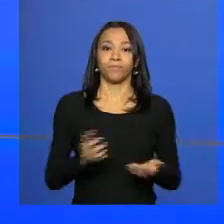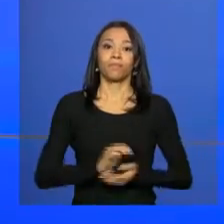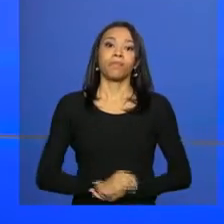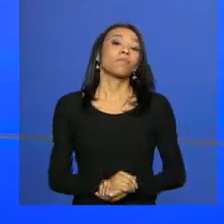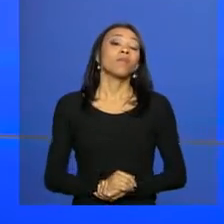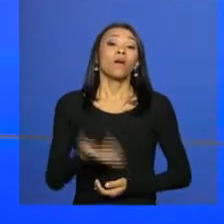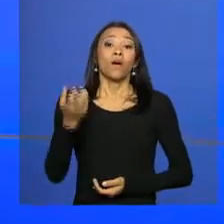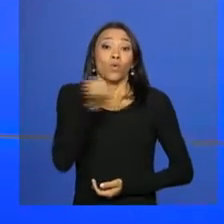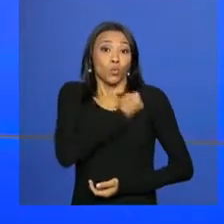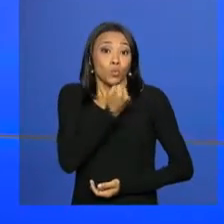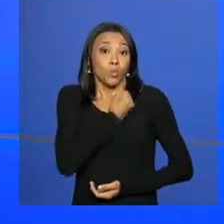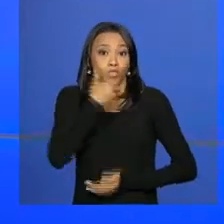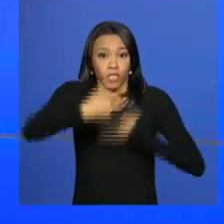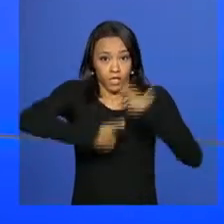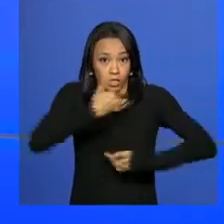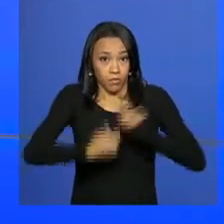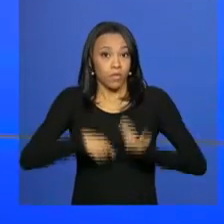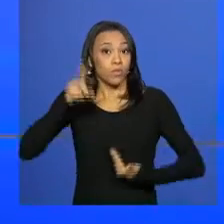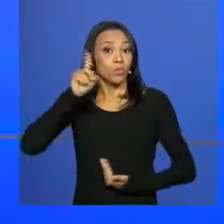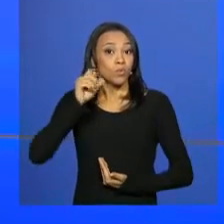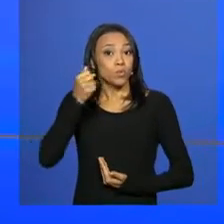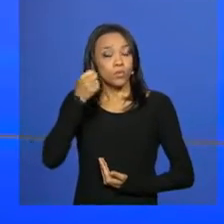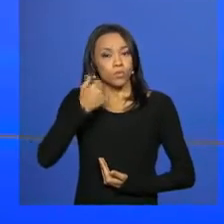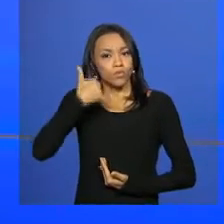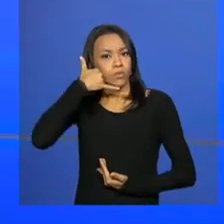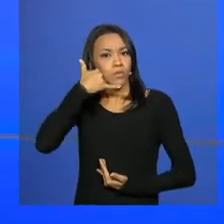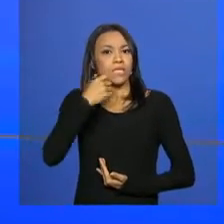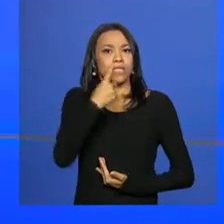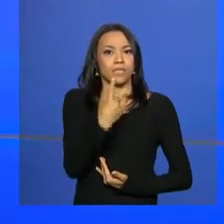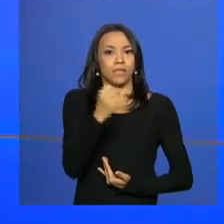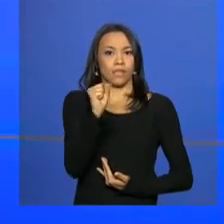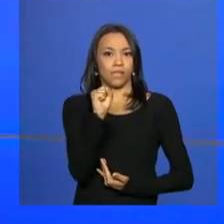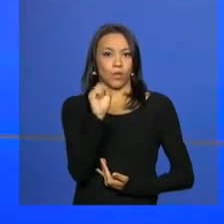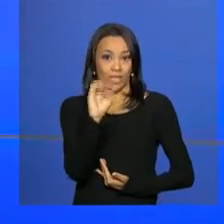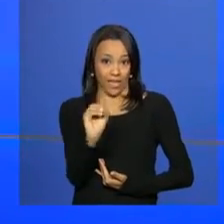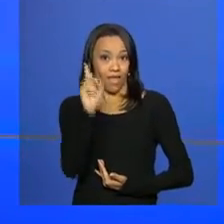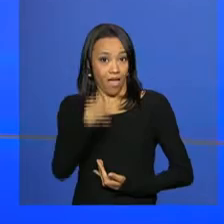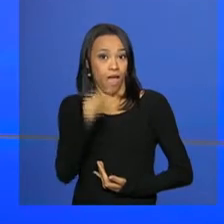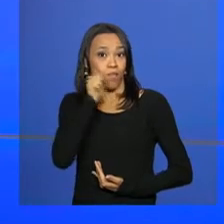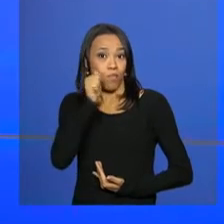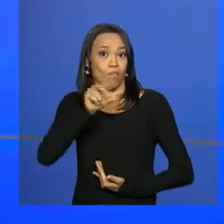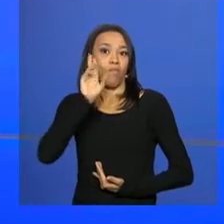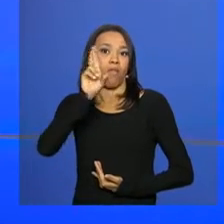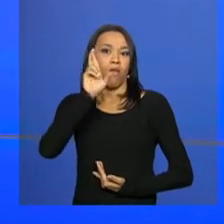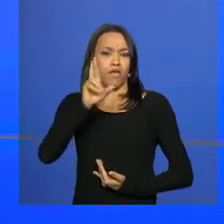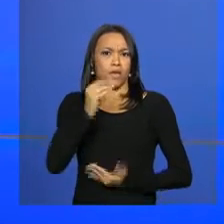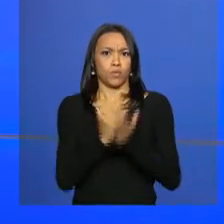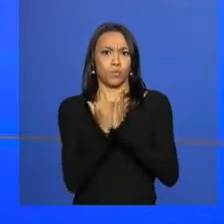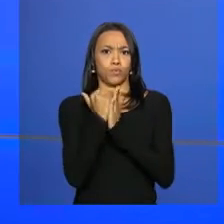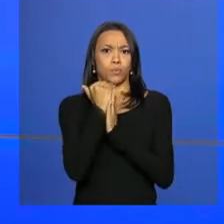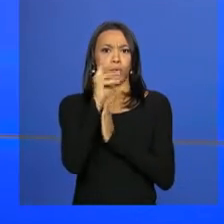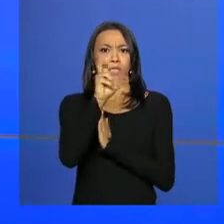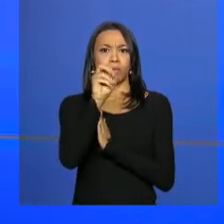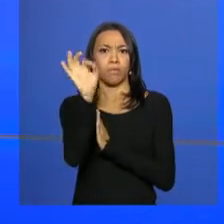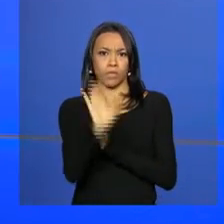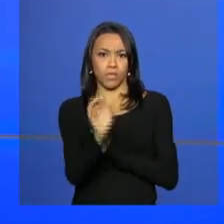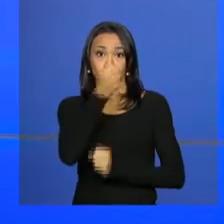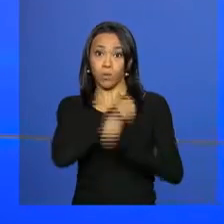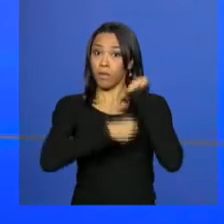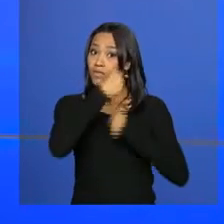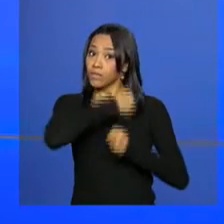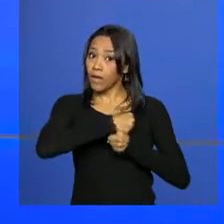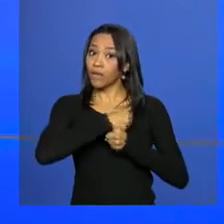O número de atendimentos do Ligue 180, uma central dedicada às mulheres, cresceu mais de 50% no ano passado. O